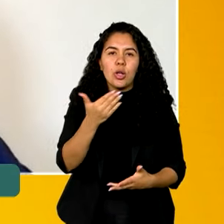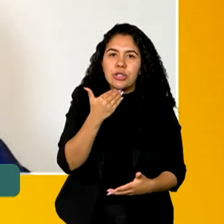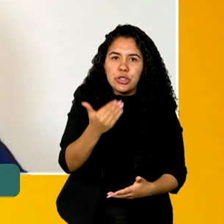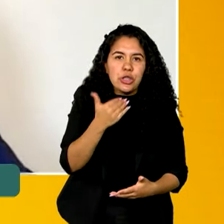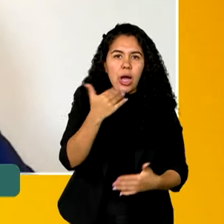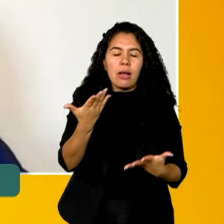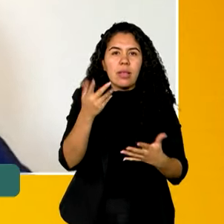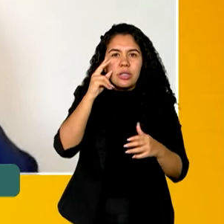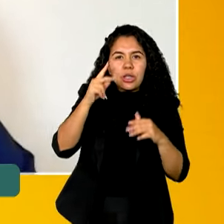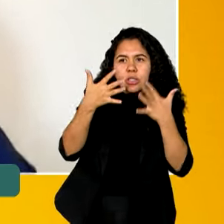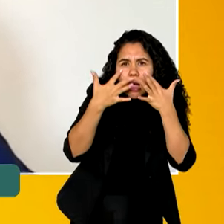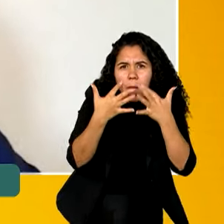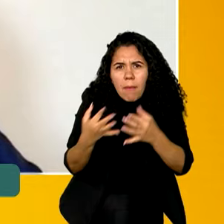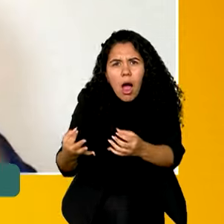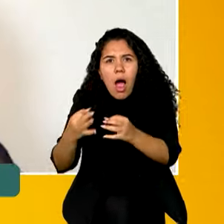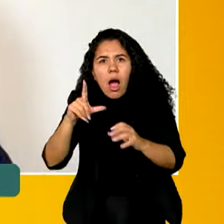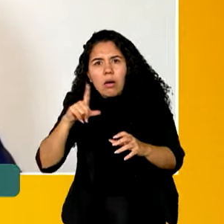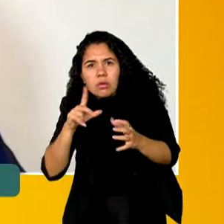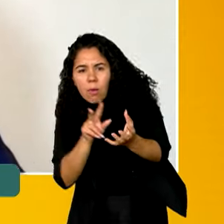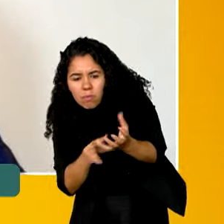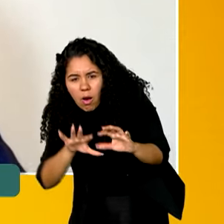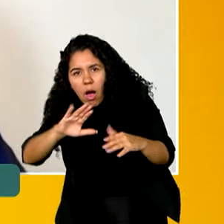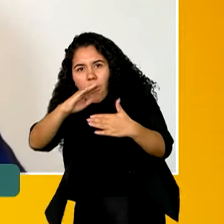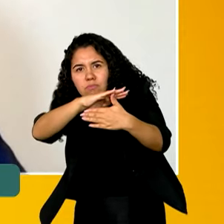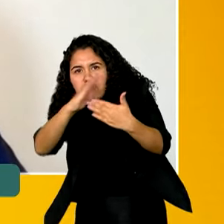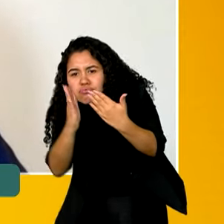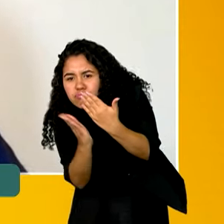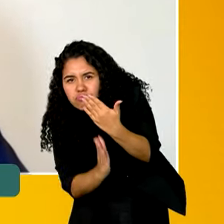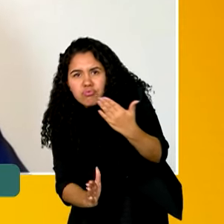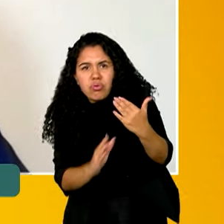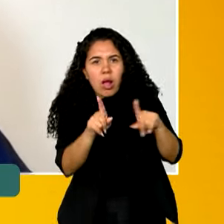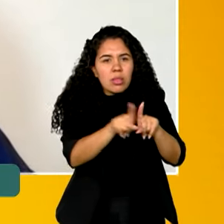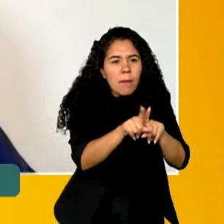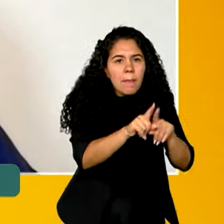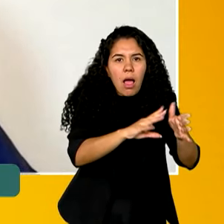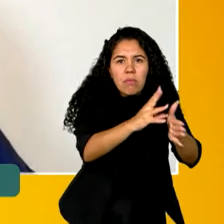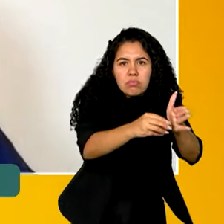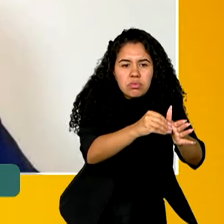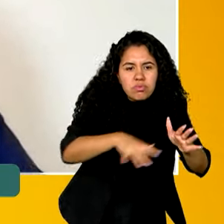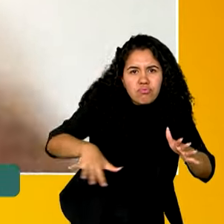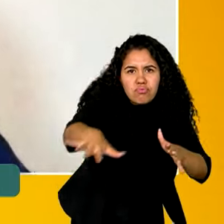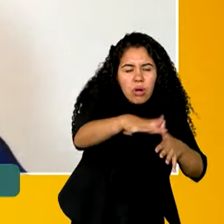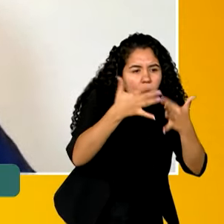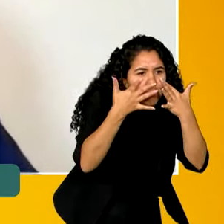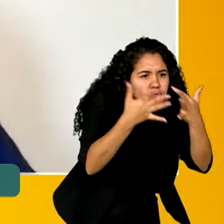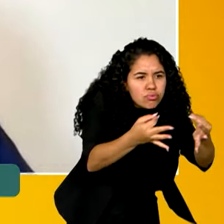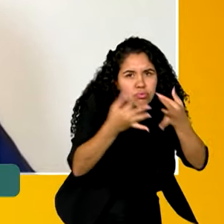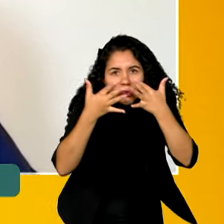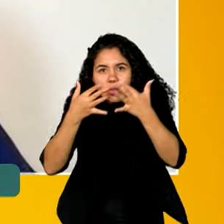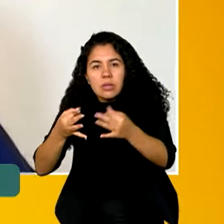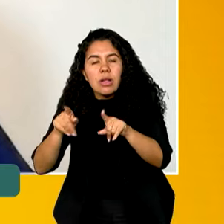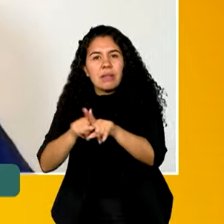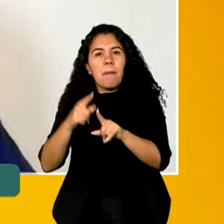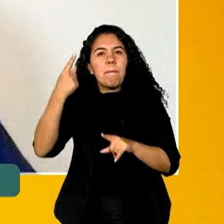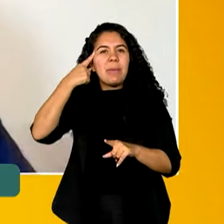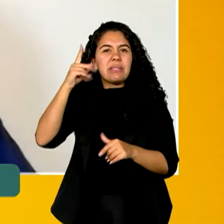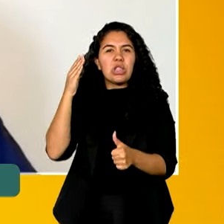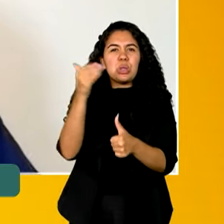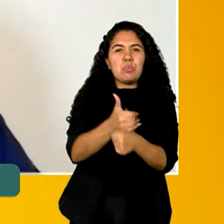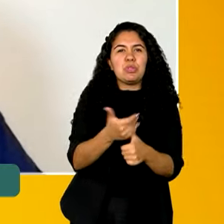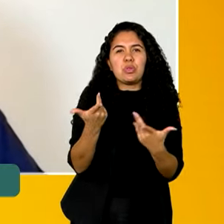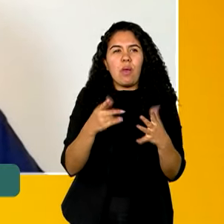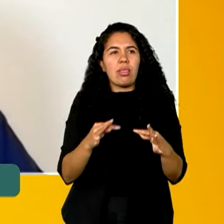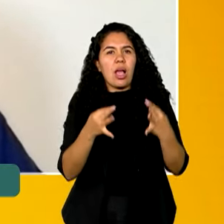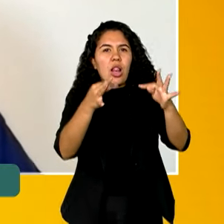gente olhar para o oceano apenas como uso, apenas como, por exemplo, uma transferência de novas tecnologias, por exemplo,